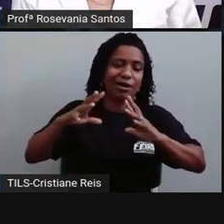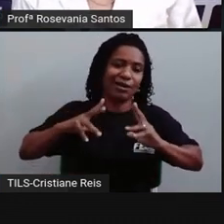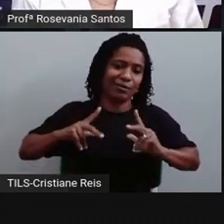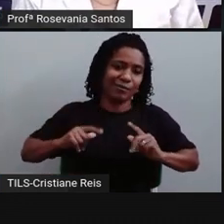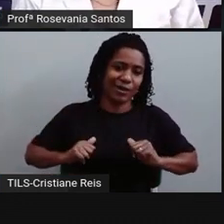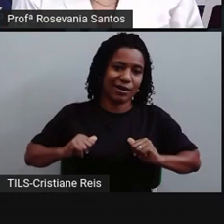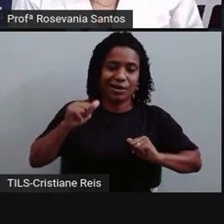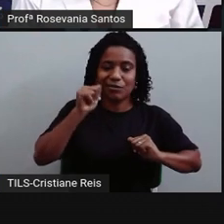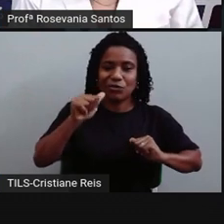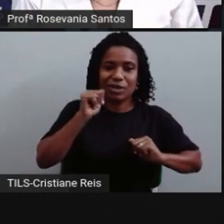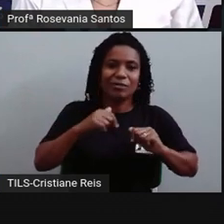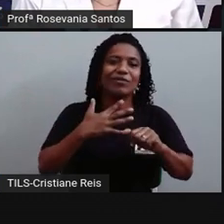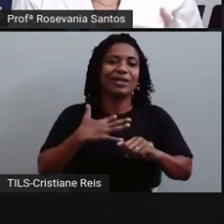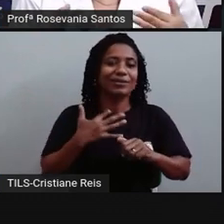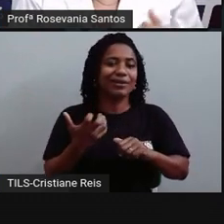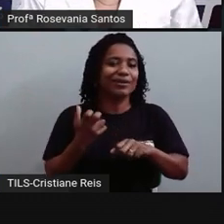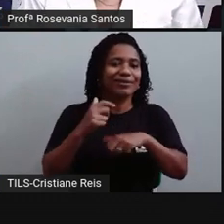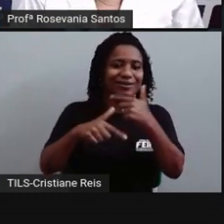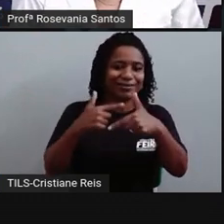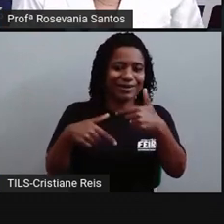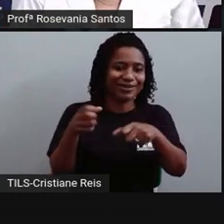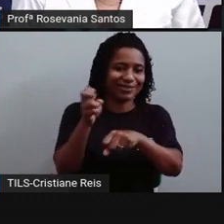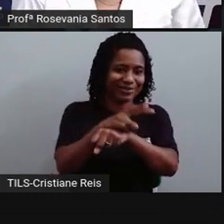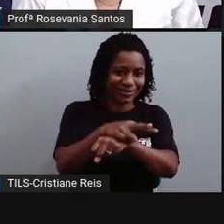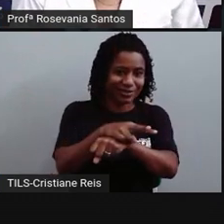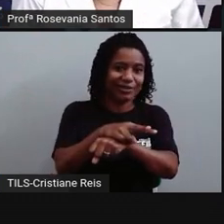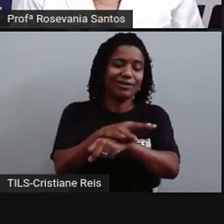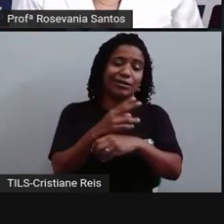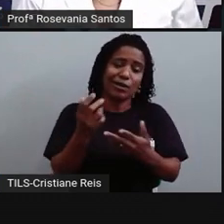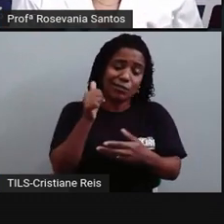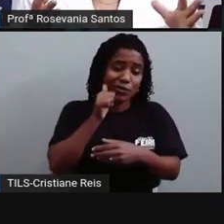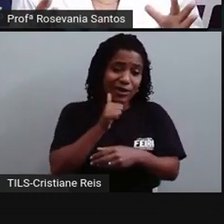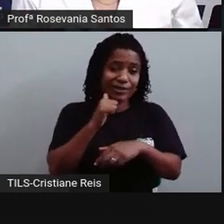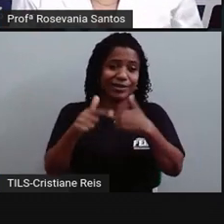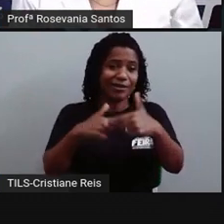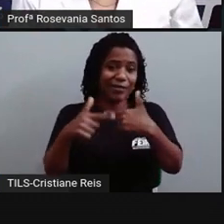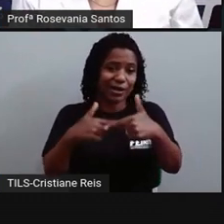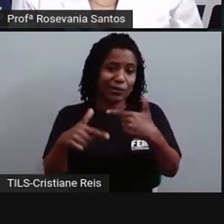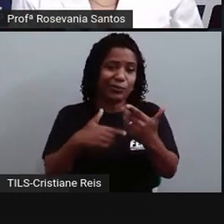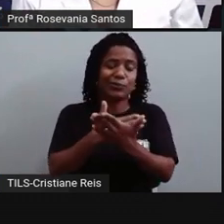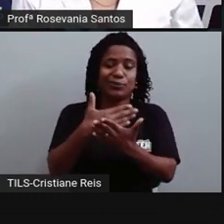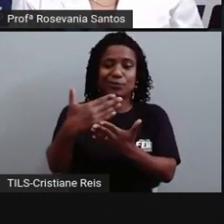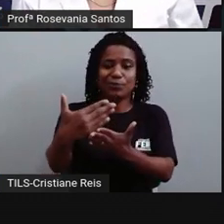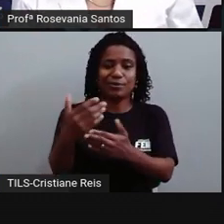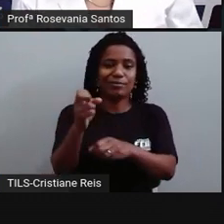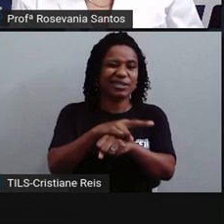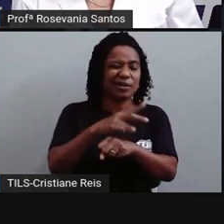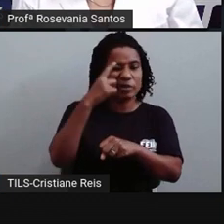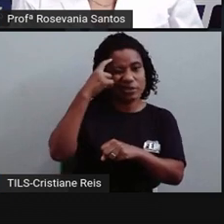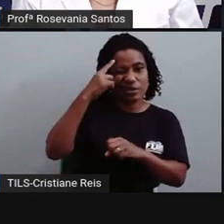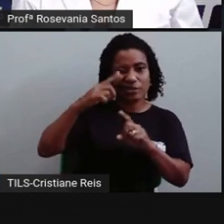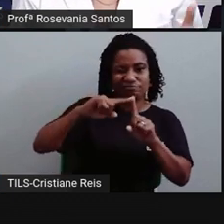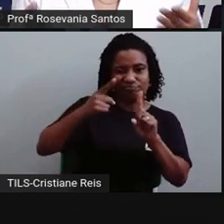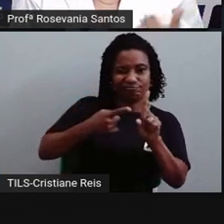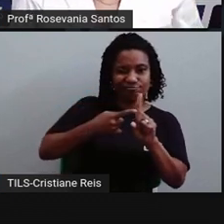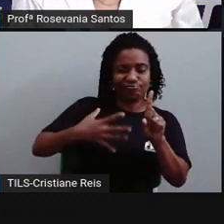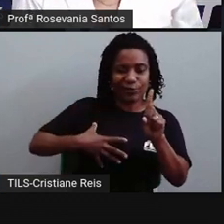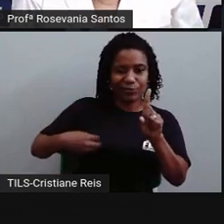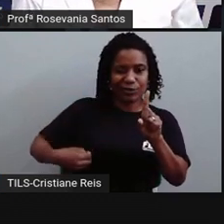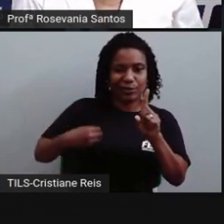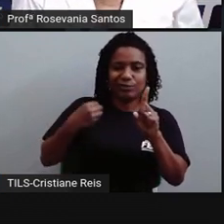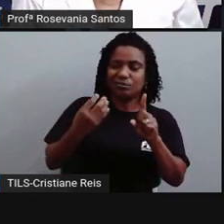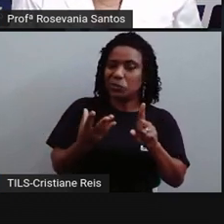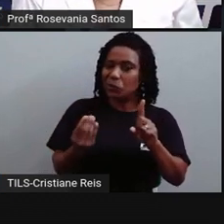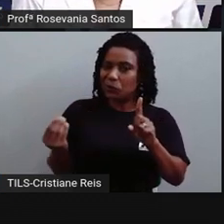para entrarem no mercado de trabalho, a partir do momento que a mulher entrou no mercado de trabalho, ela começou a repensar essa quantidade de filhos, também